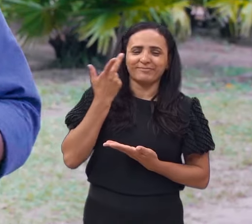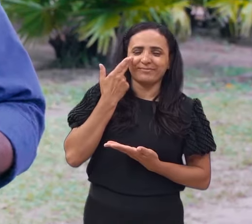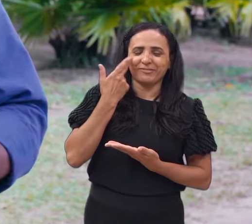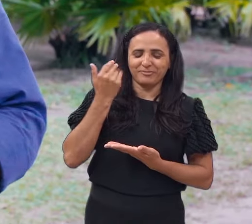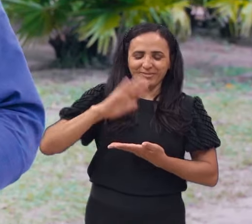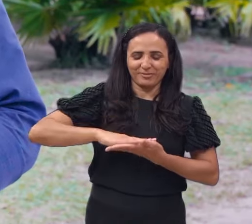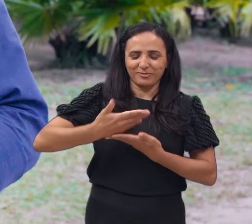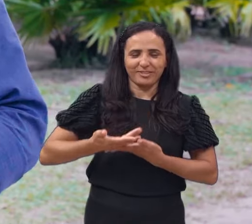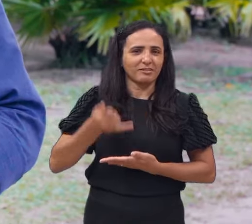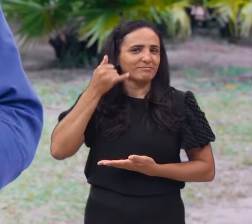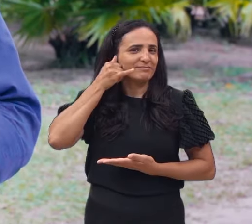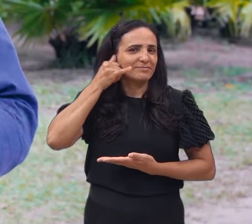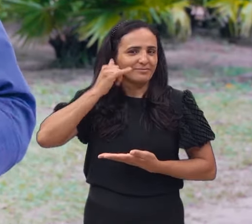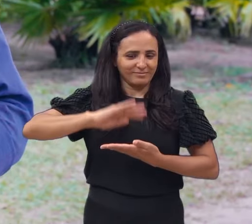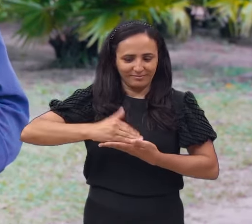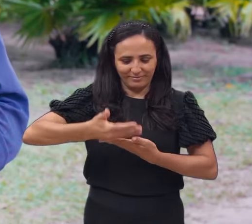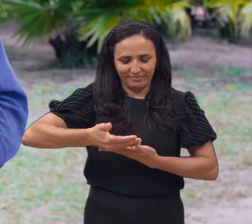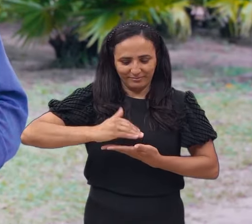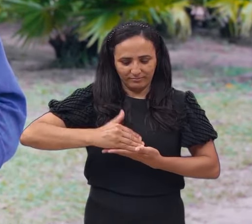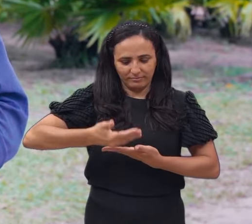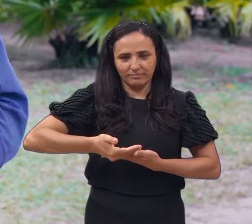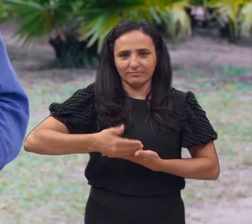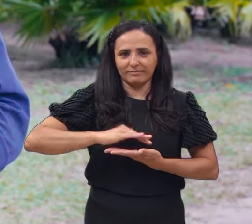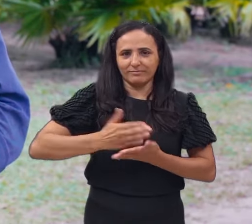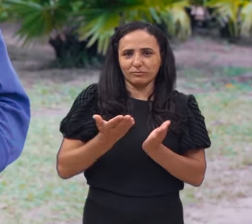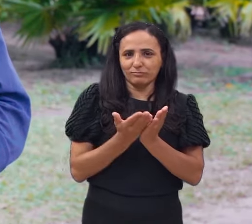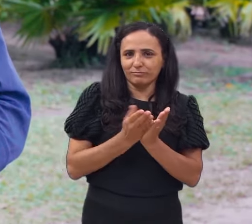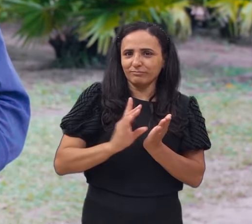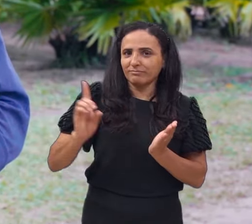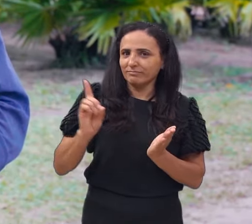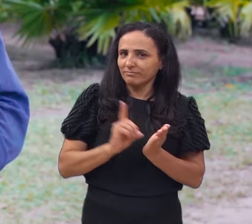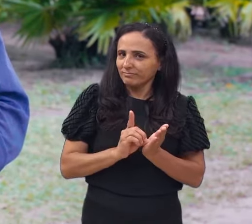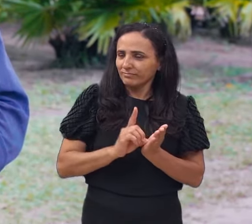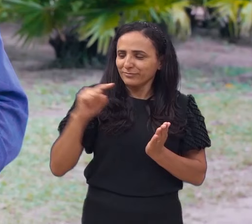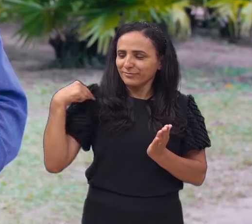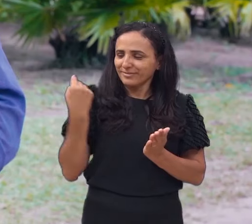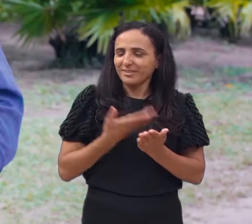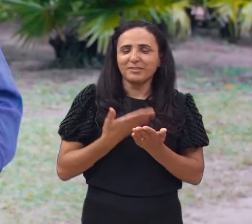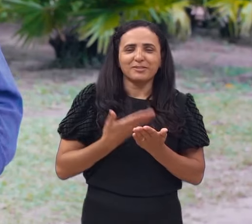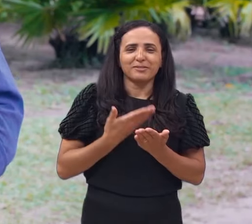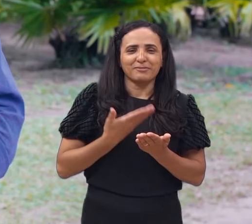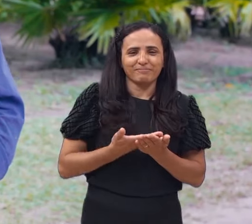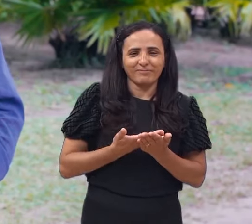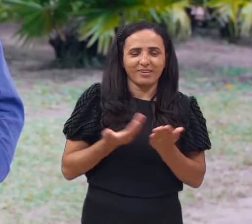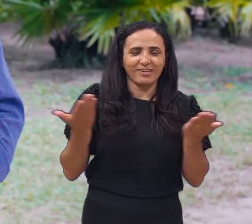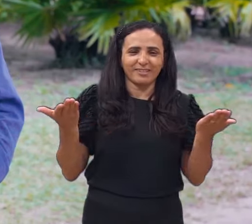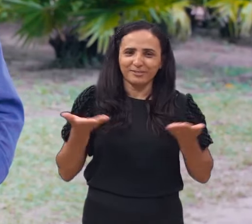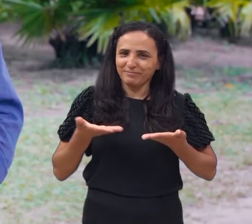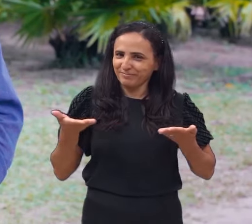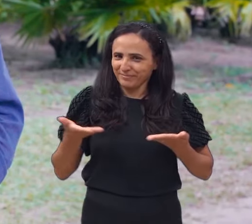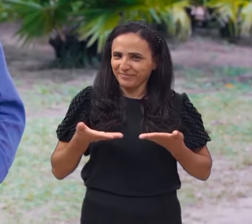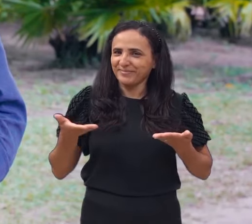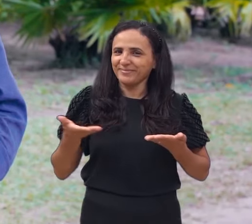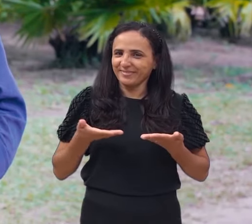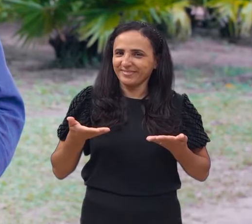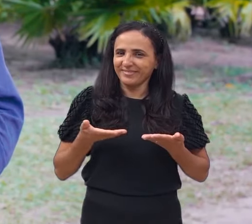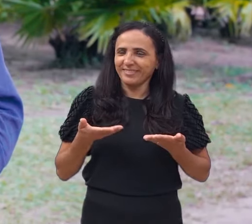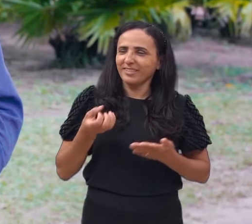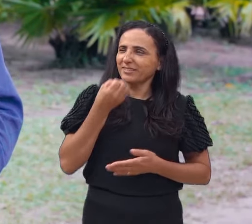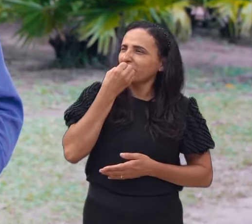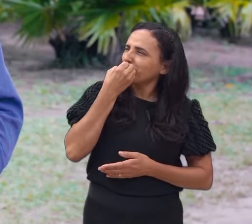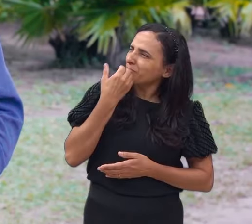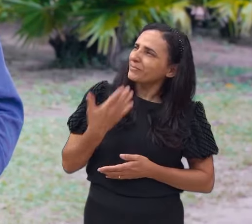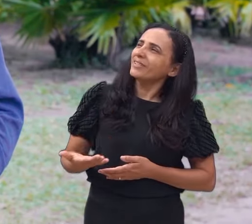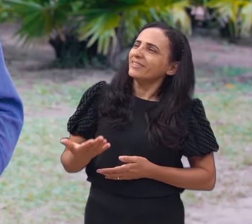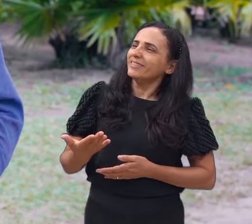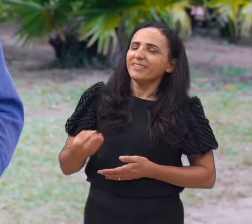hoje, todo mundo tem o smartphone, já a Bíblia lá, para estarmos meditando nesta reflexão, neste